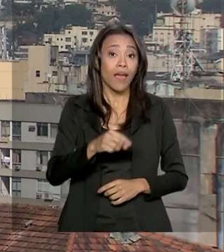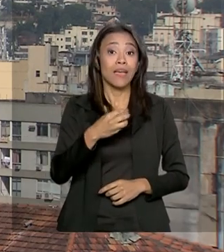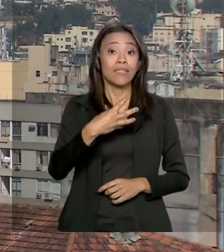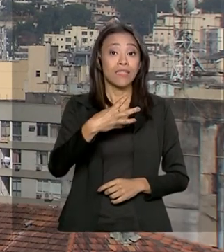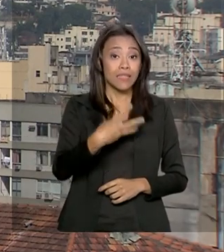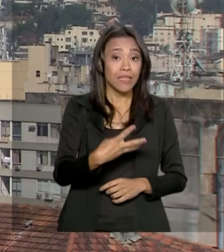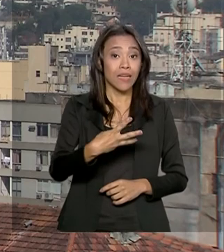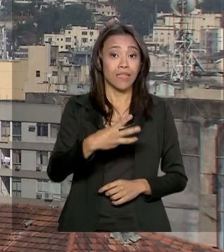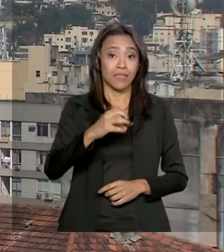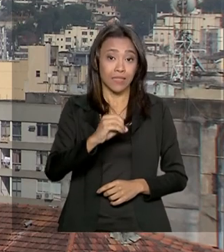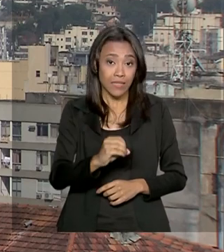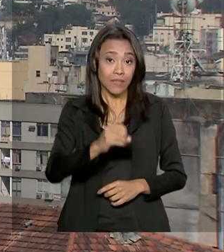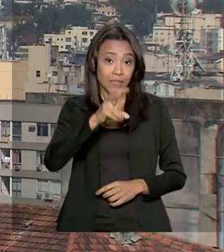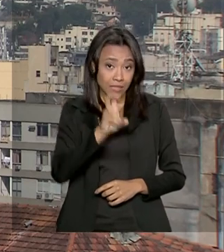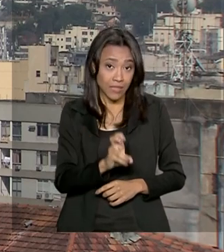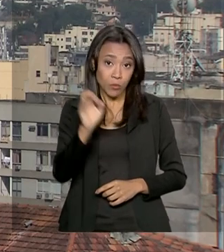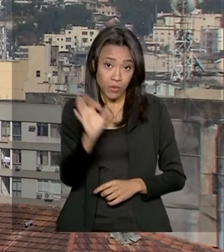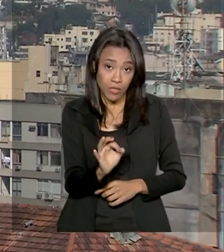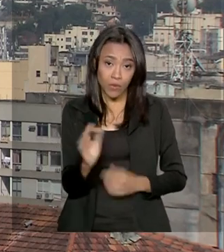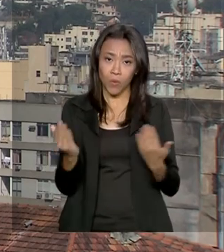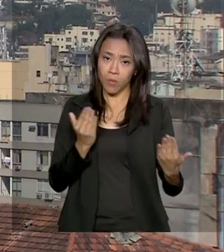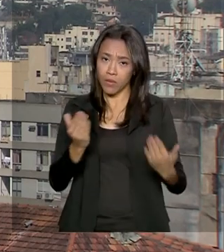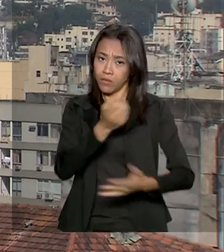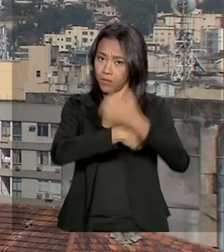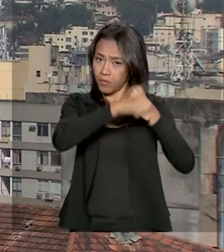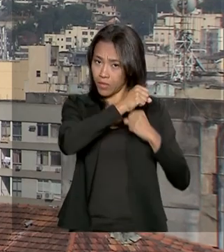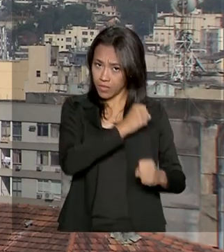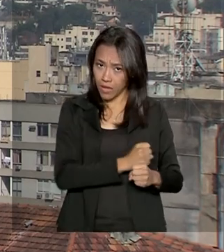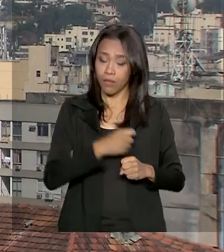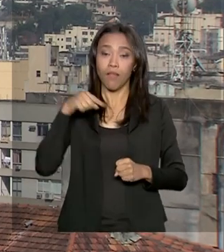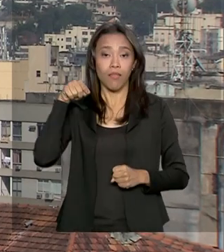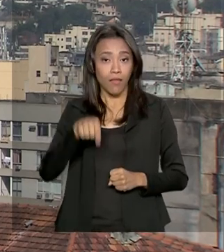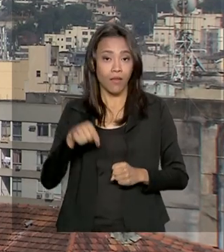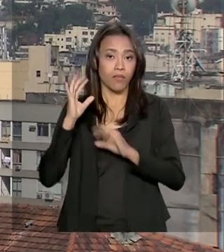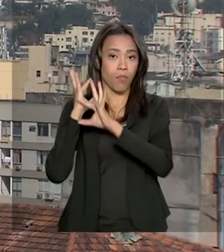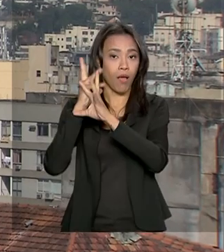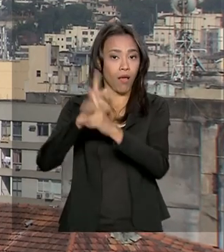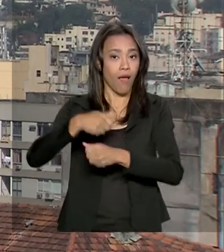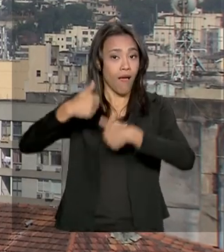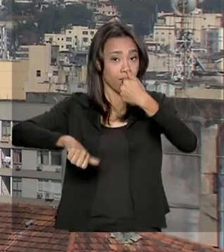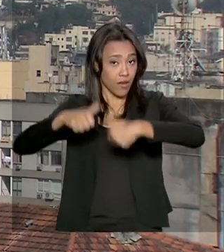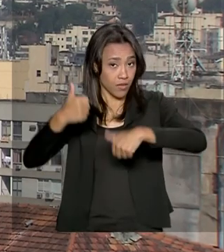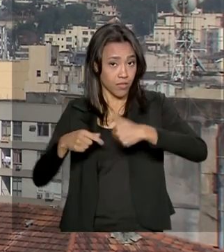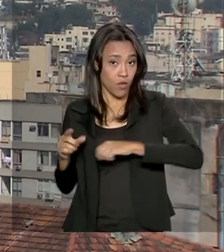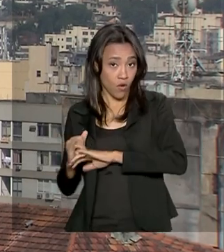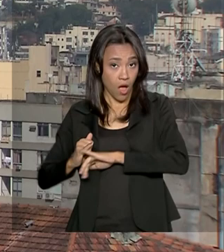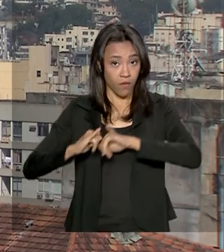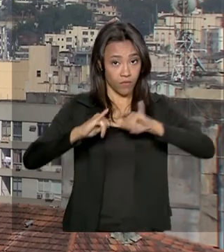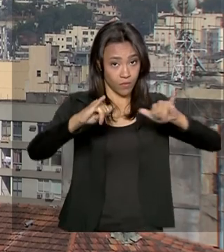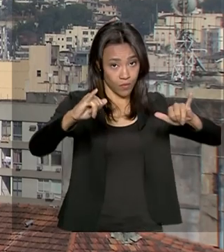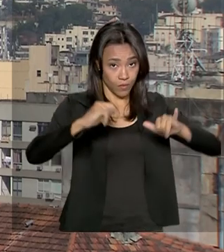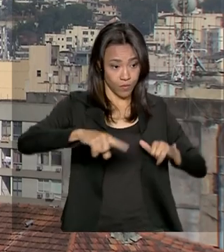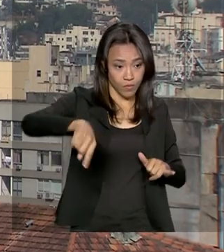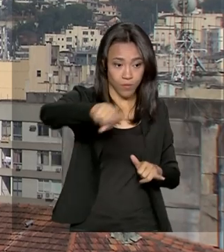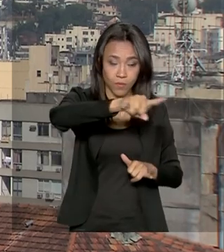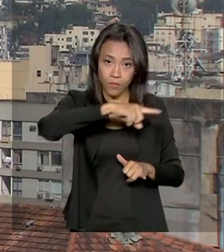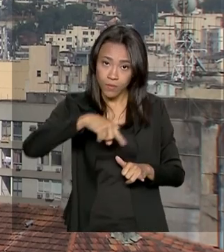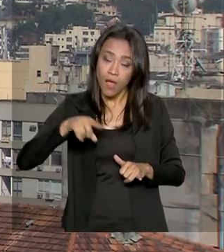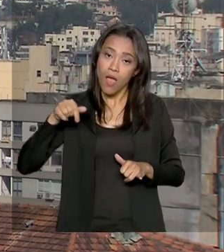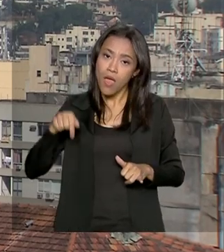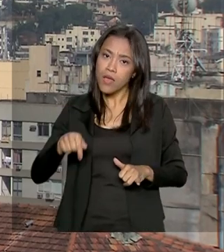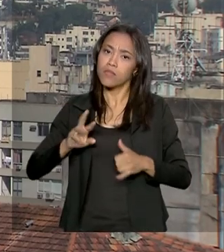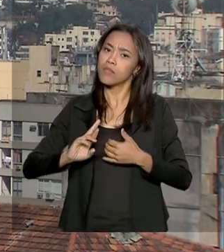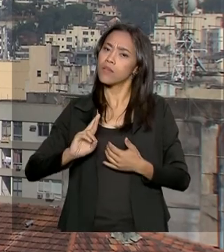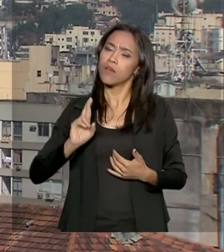superior ao mesmo período do ano passado. Segundo o balanço apresentado pela companhia aos investidores, esse resultado foi